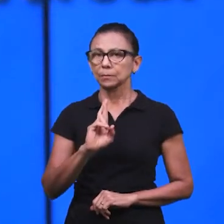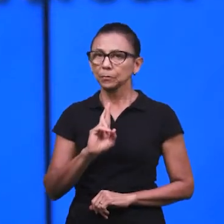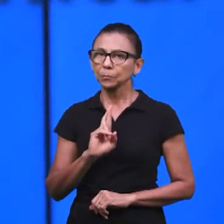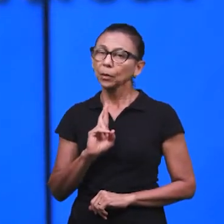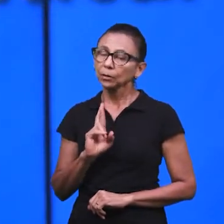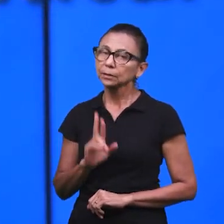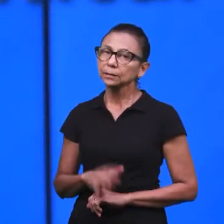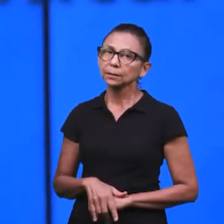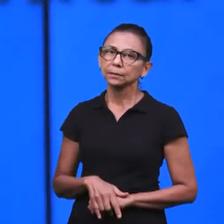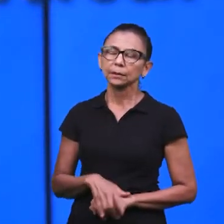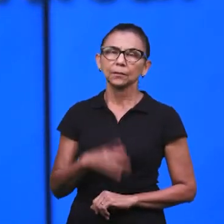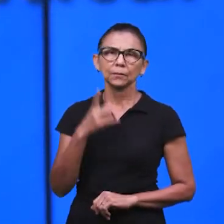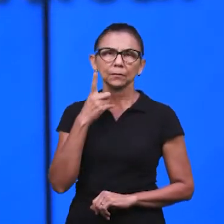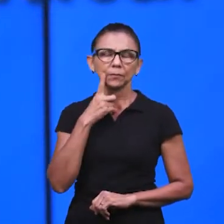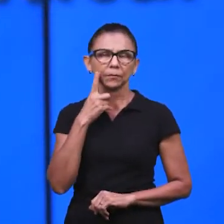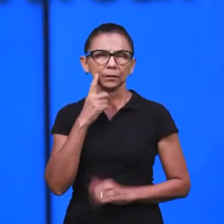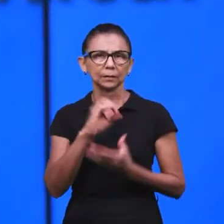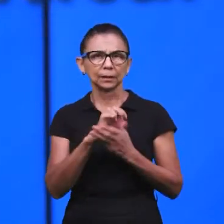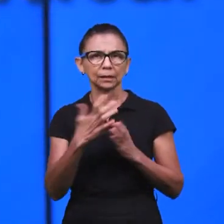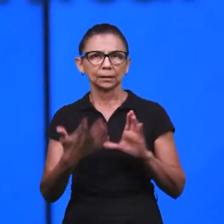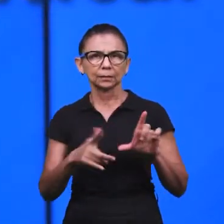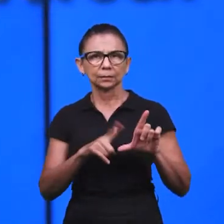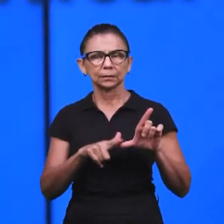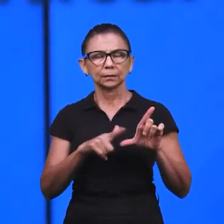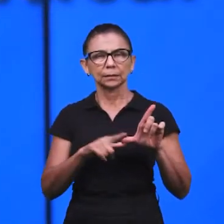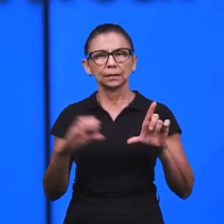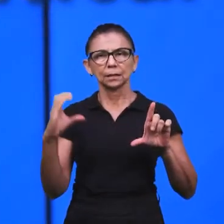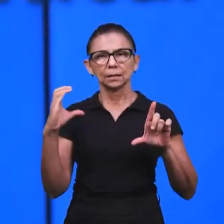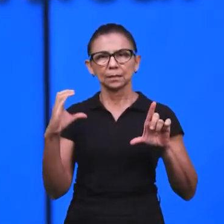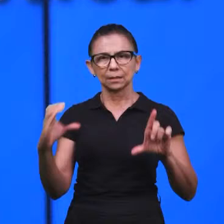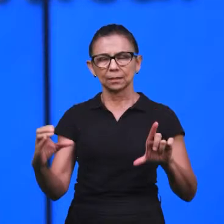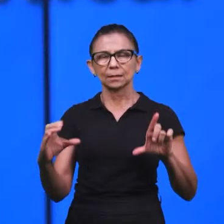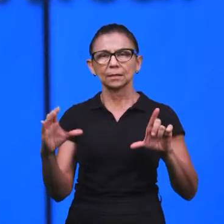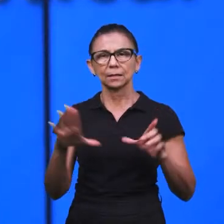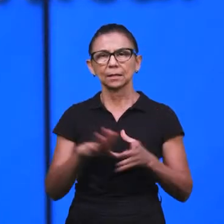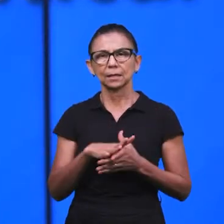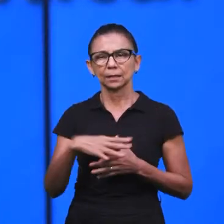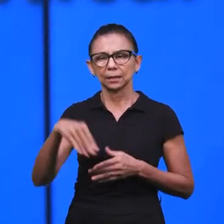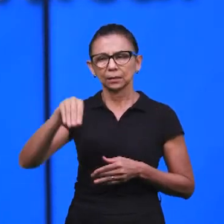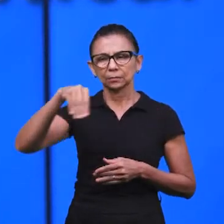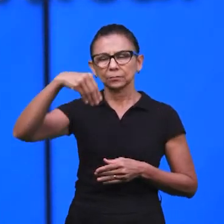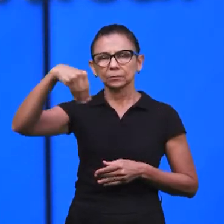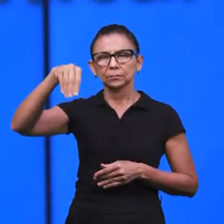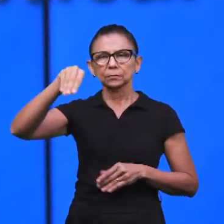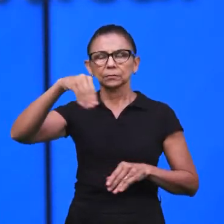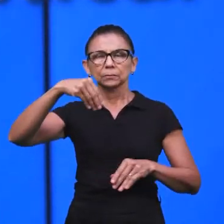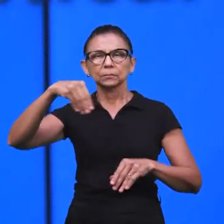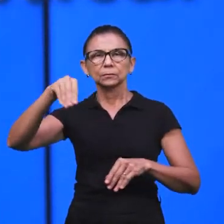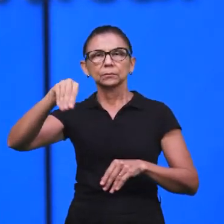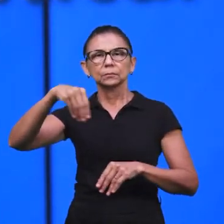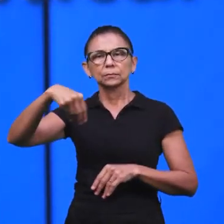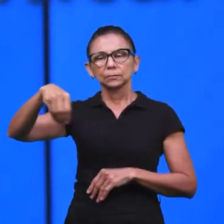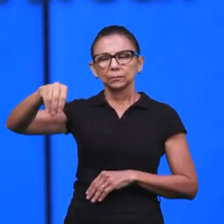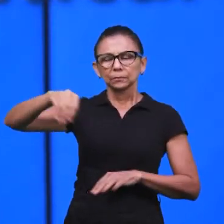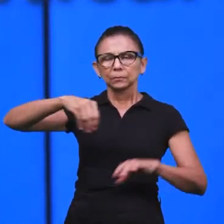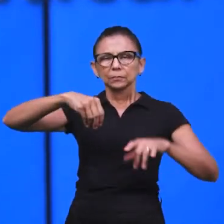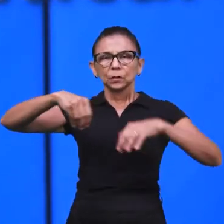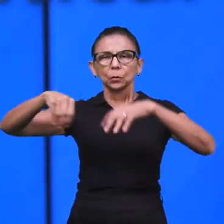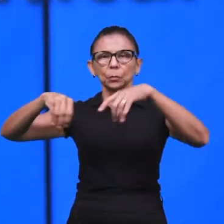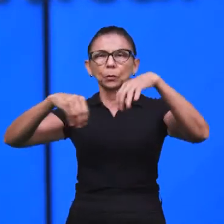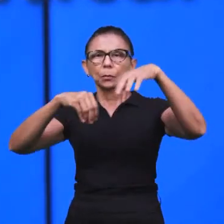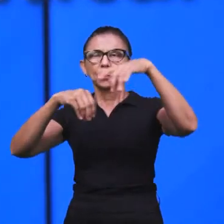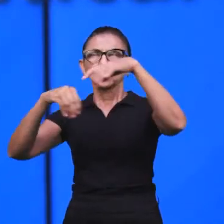naturalmente abordando o aspecto da letra C, né? Muito relacionado ali ao incenso, que profeticamente fala da